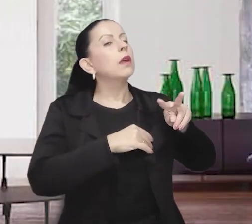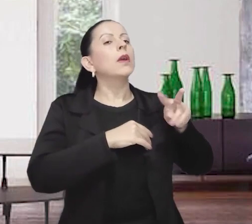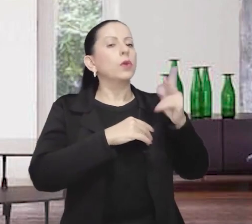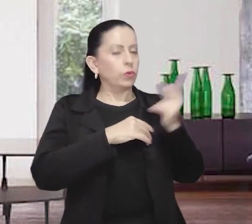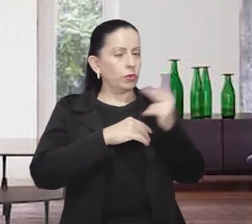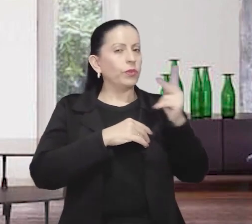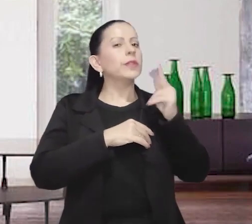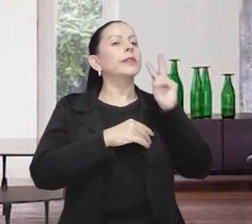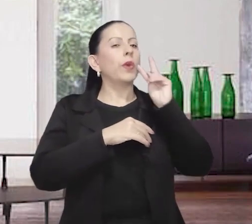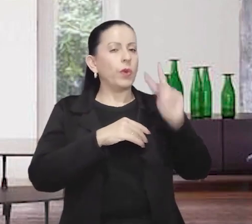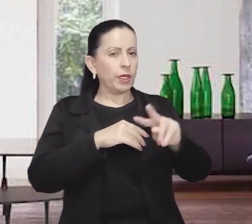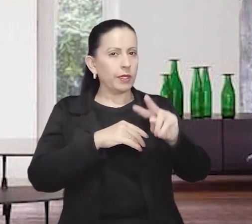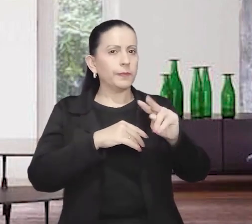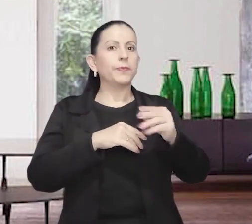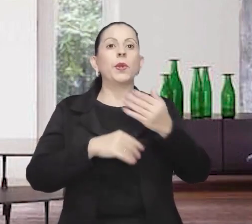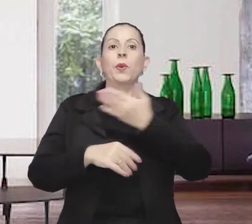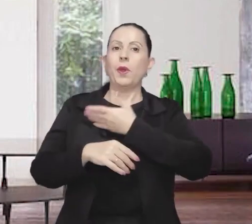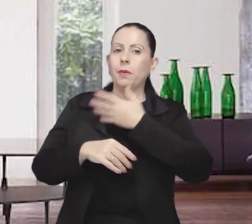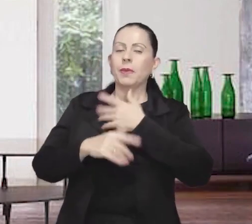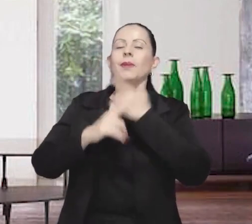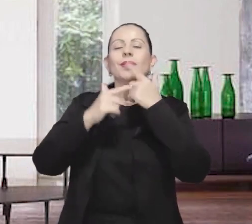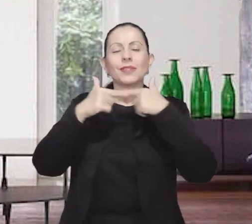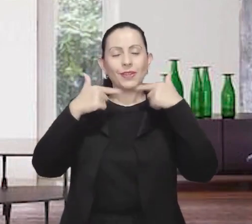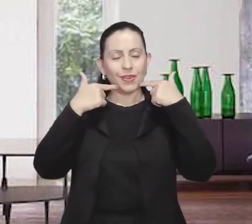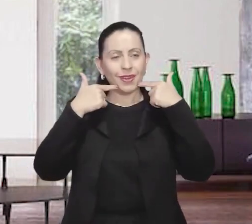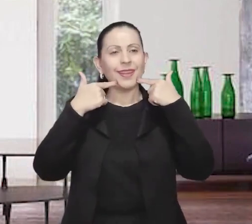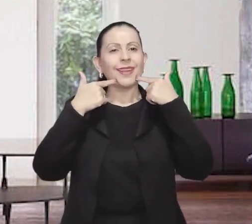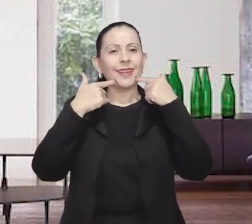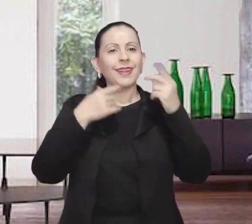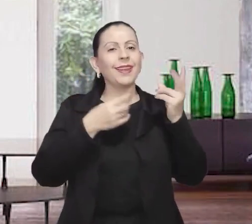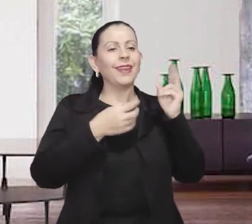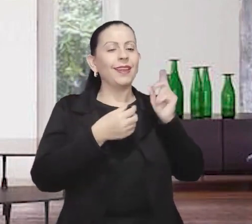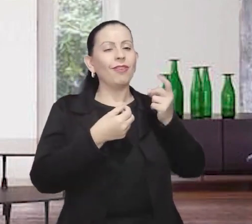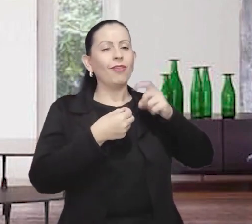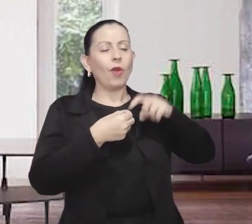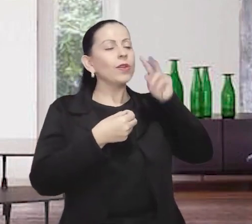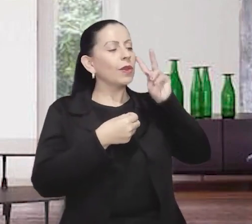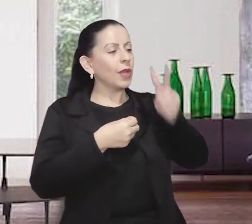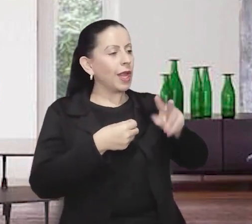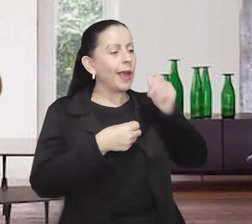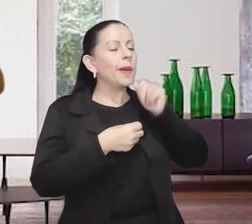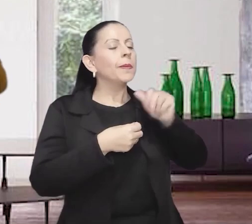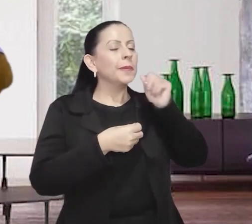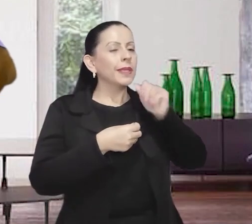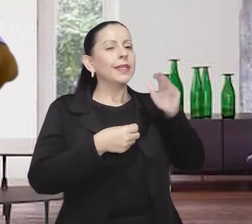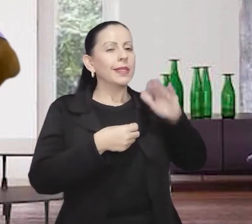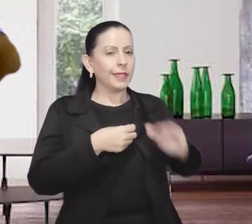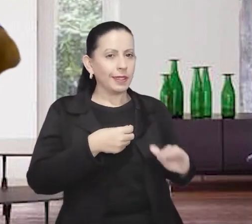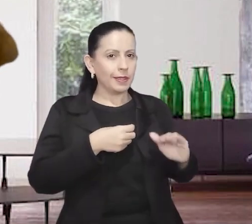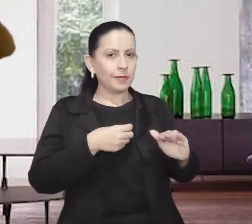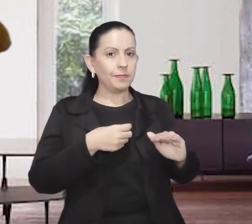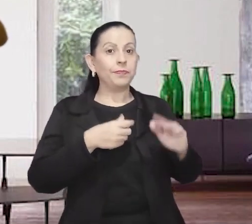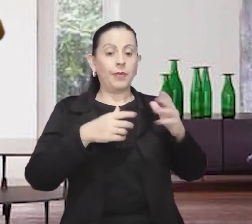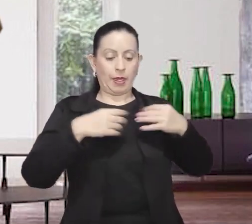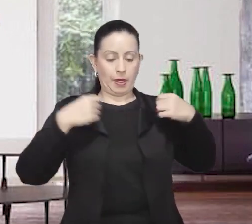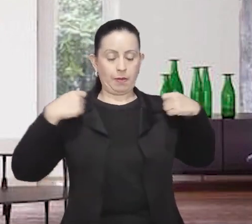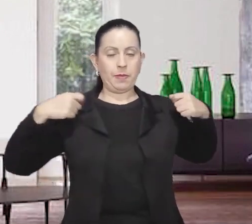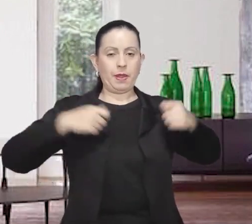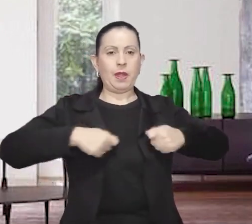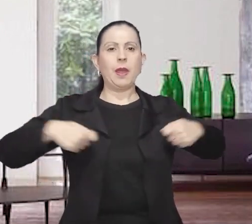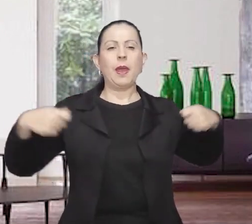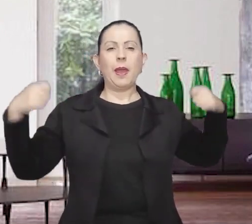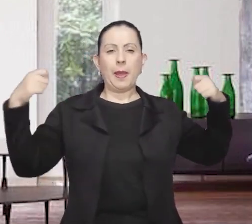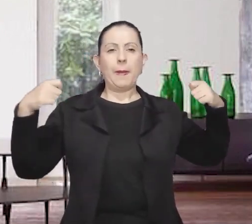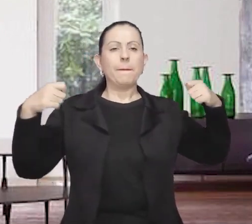e volta sua atenção para a menina. Ele abre o seu manto branco, meio transparente, e envolve a